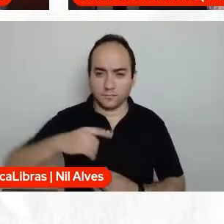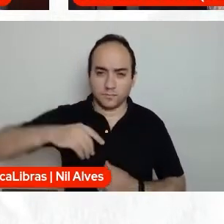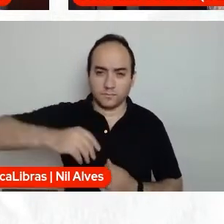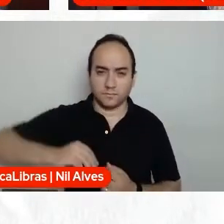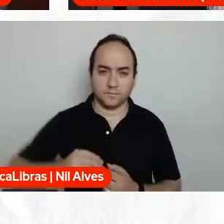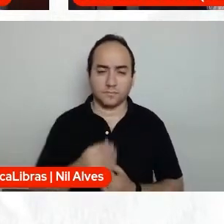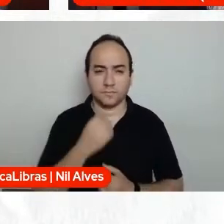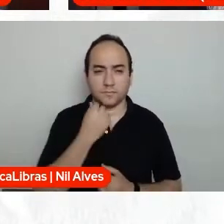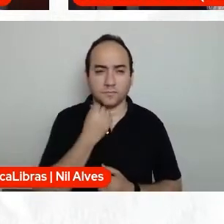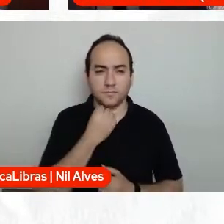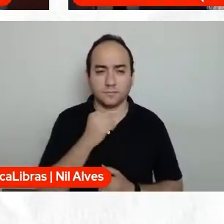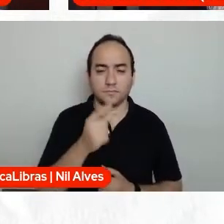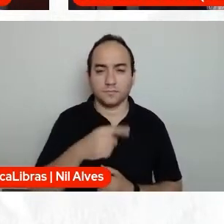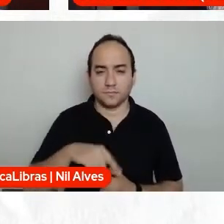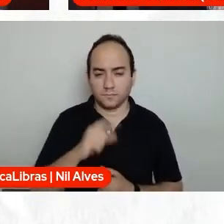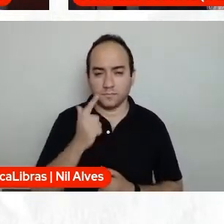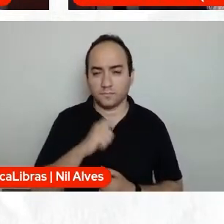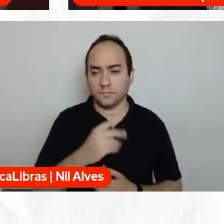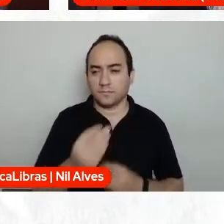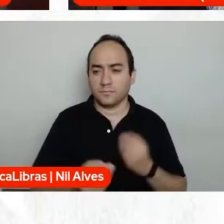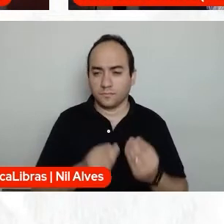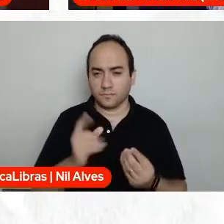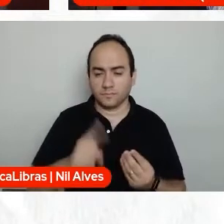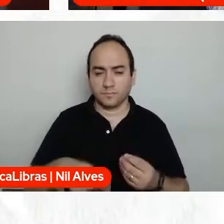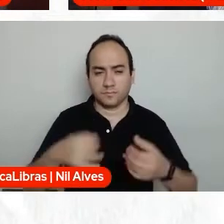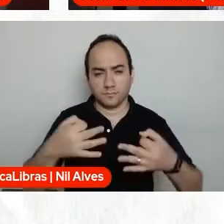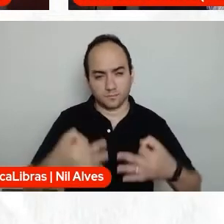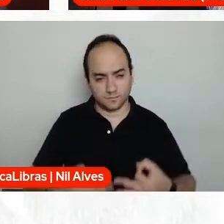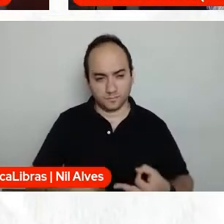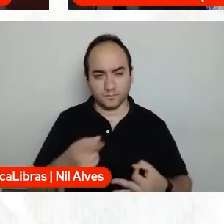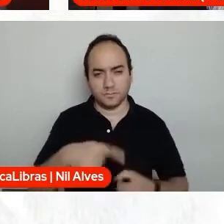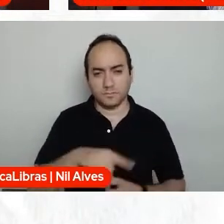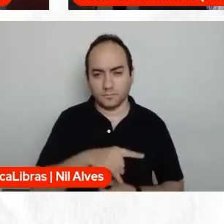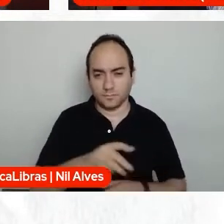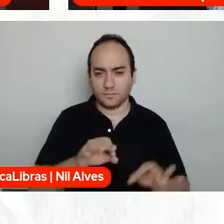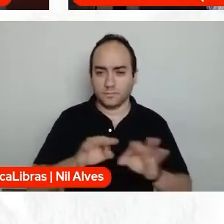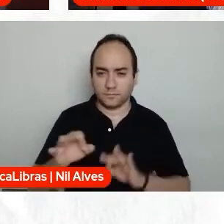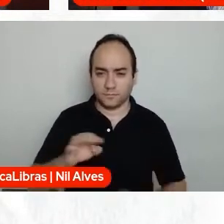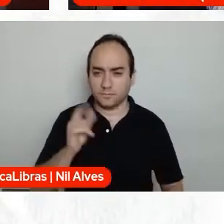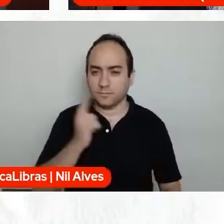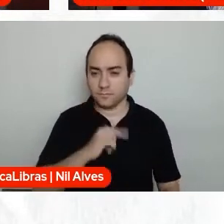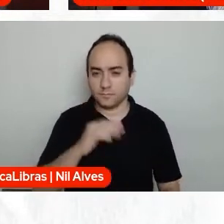né? Cada vez mais, cada vez com mais intensidade, com mais qualidade, para a gente mudar essa história.